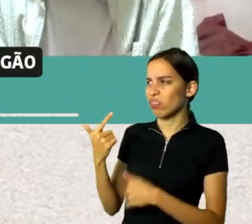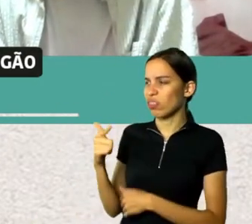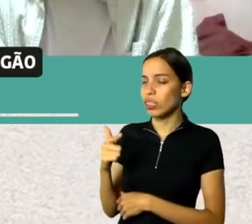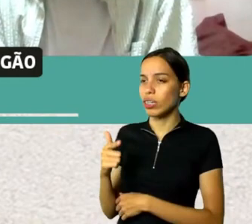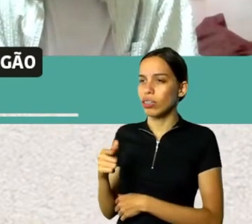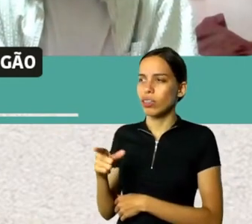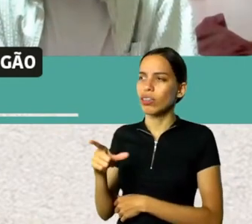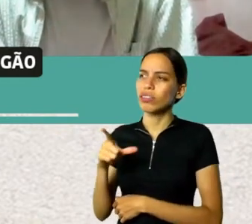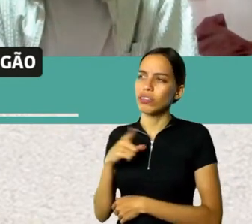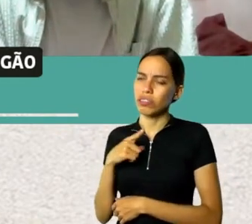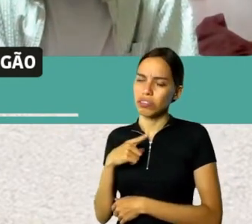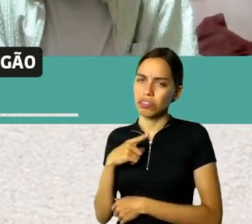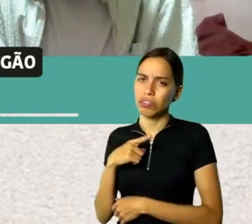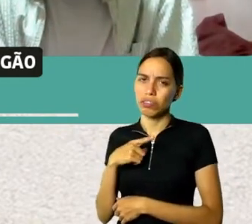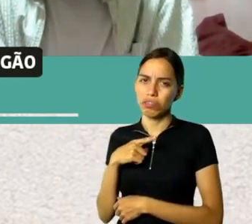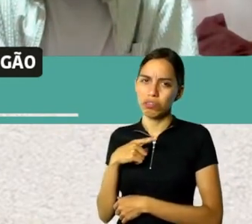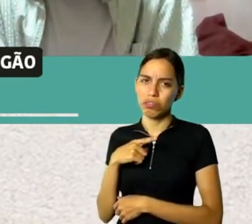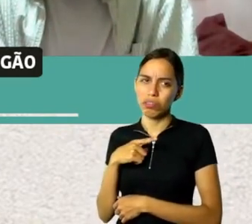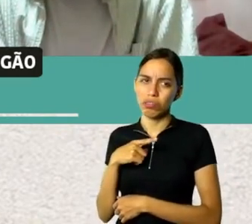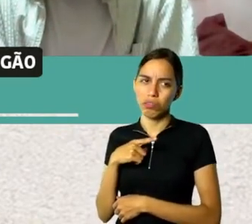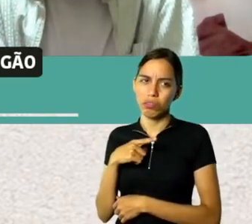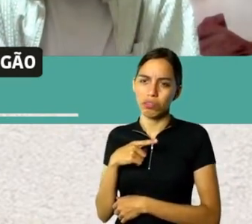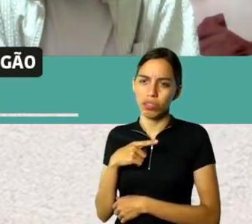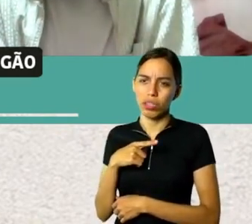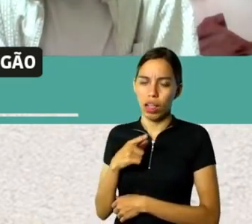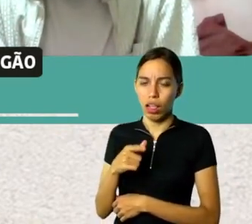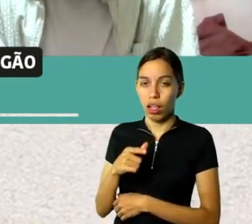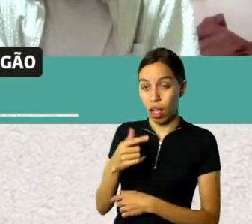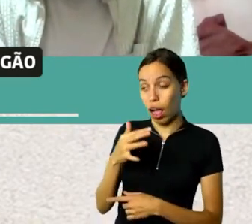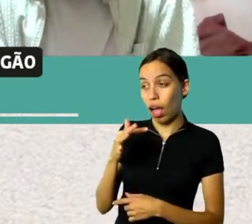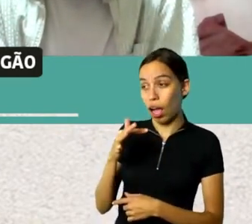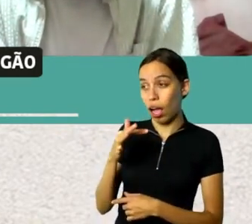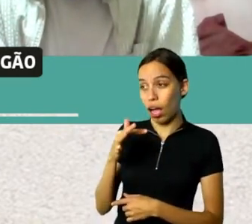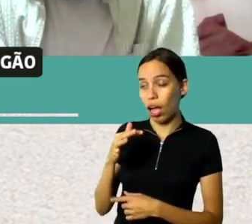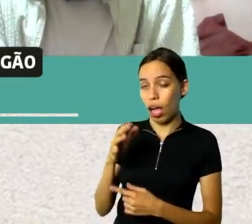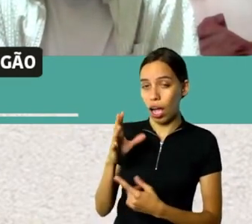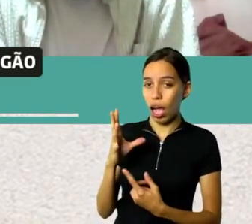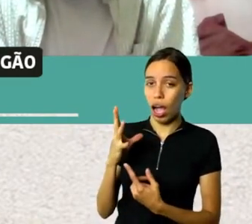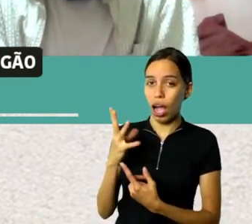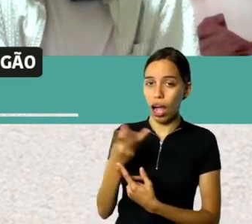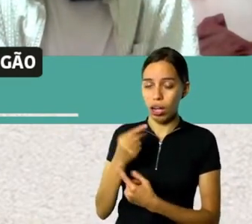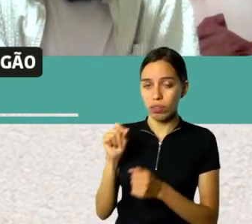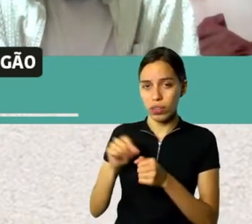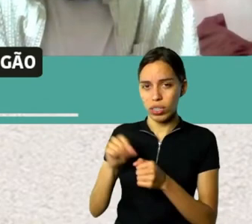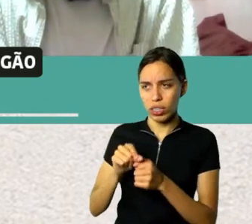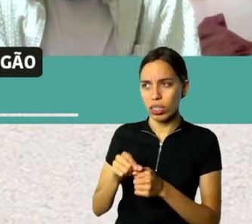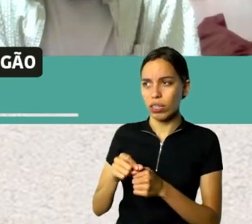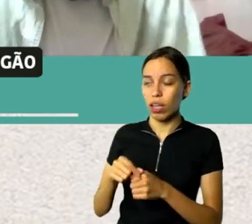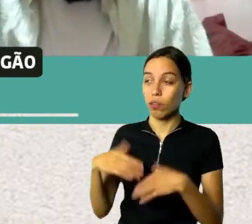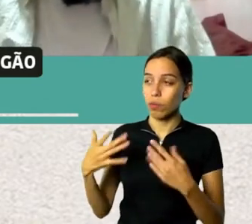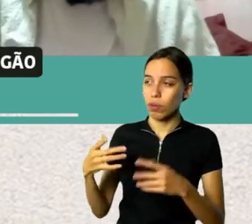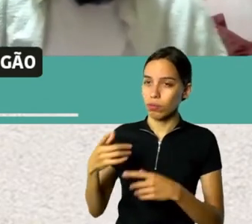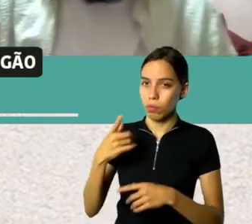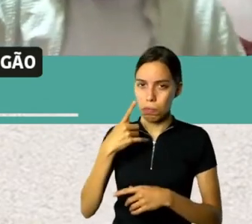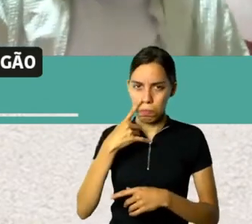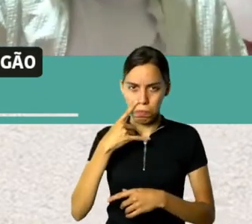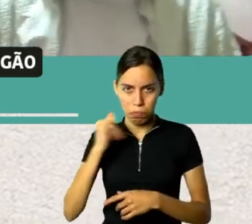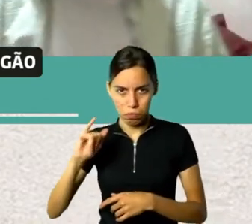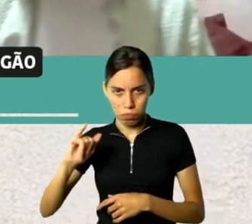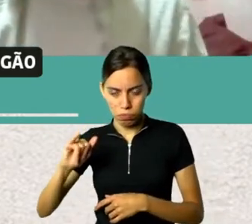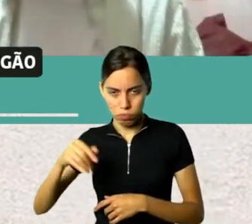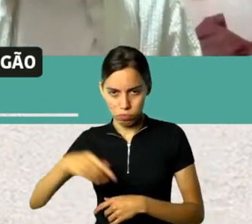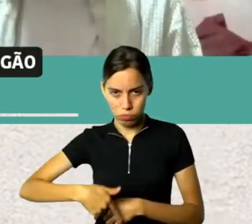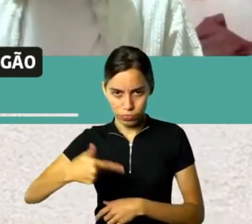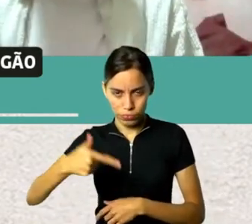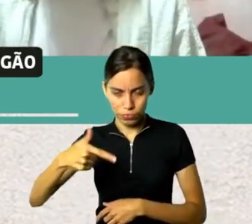o padrasto dele mandou ele pra uma escola agrícola, ele falou pra mãe dele, ó, não, eu quero desenhar e tal, porque ele